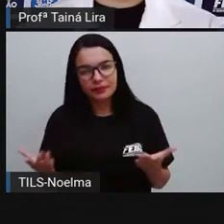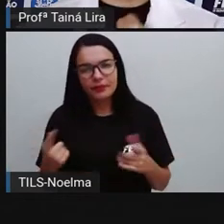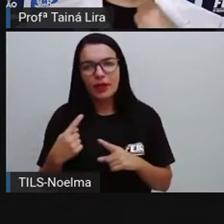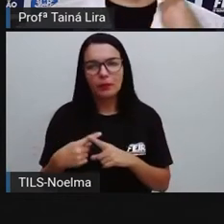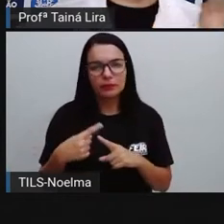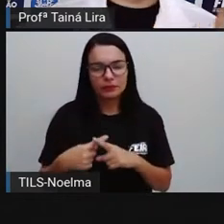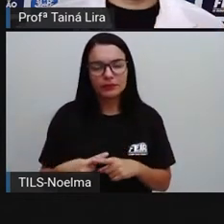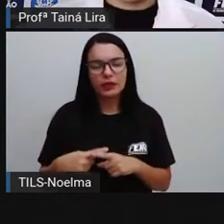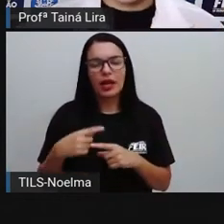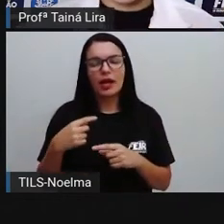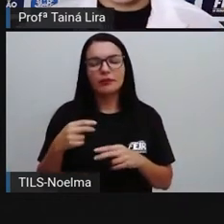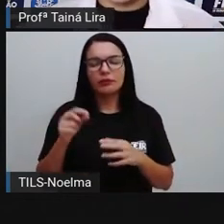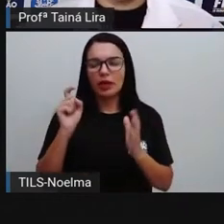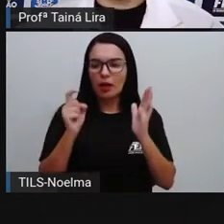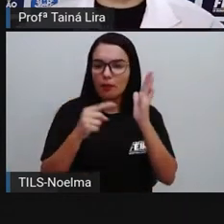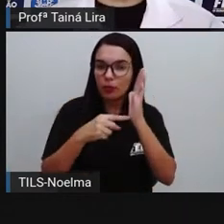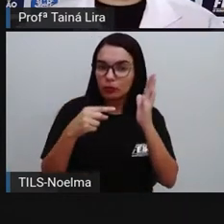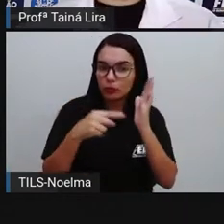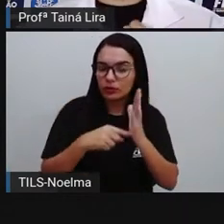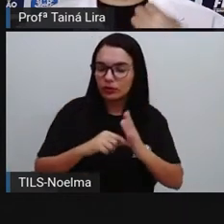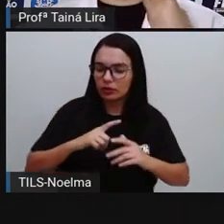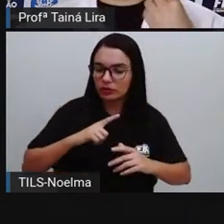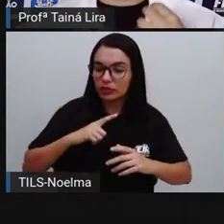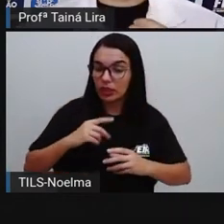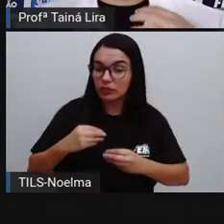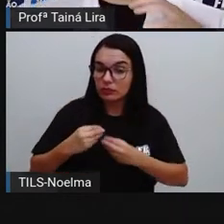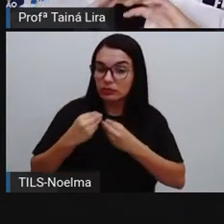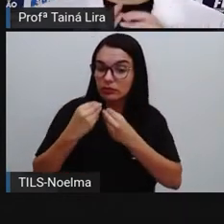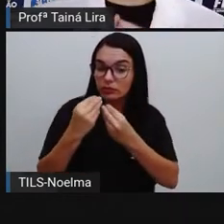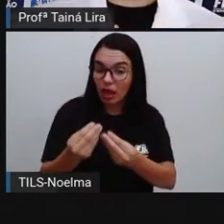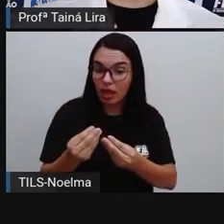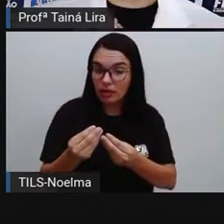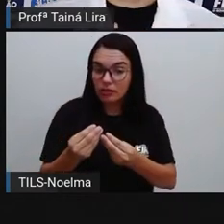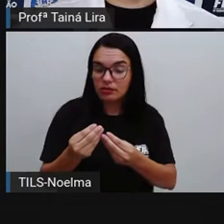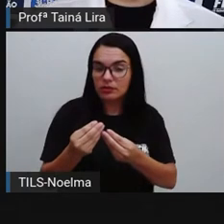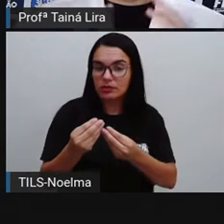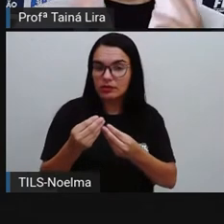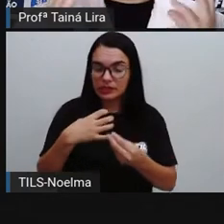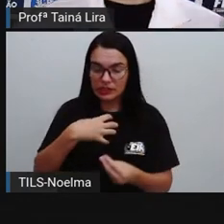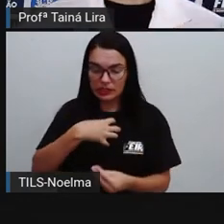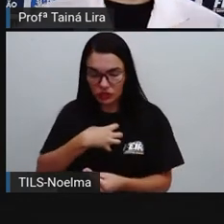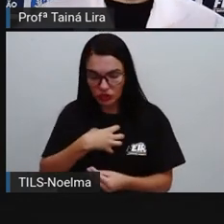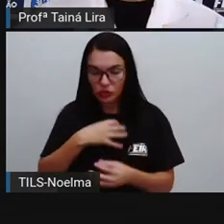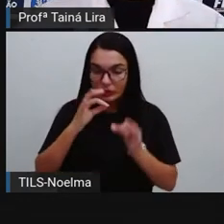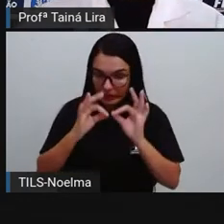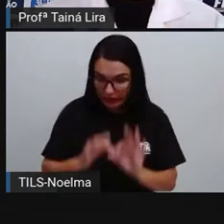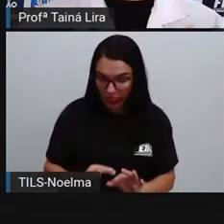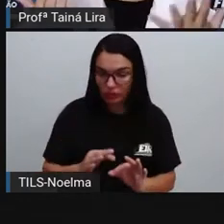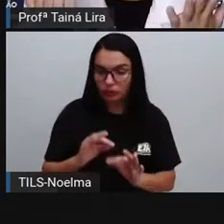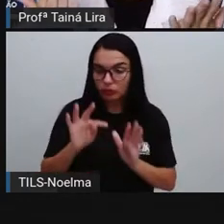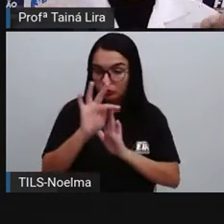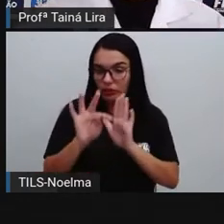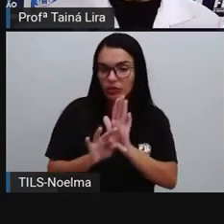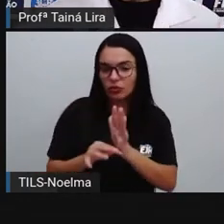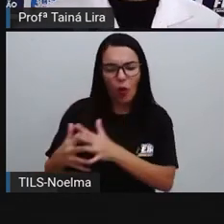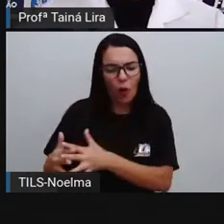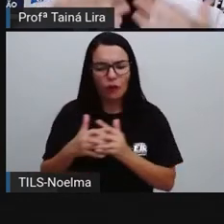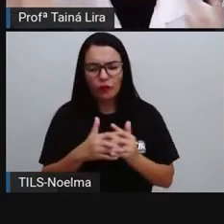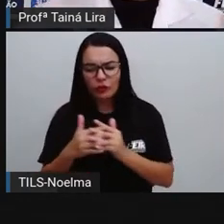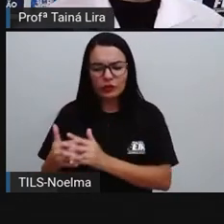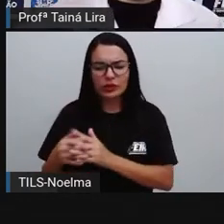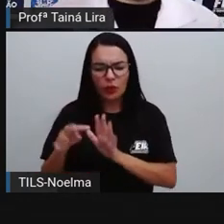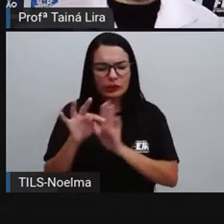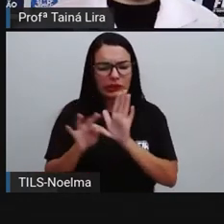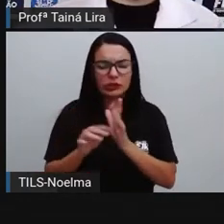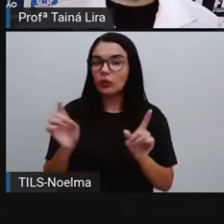pontuação é ela que vai dar todo o sentido ali ao texto. ela que vai fazer com que a pessoa pegue o seu texto, leia e